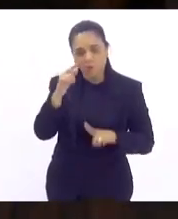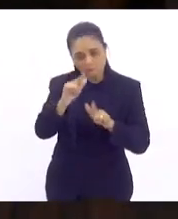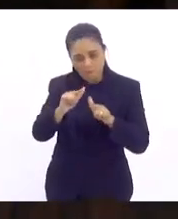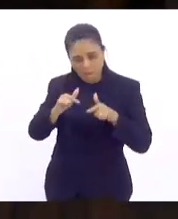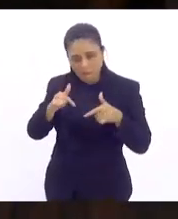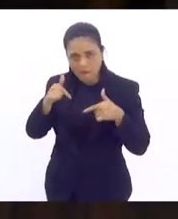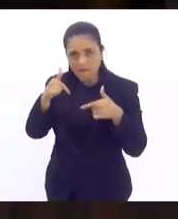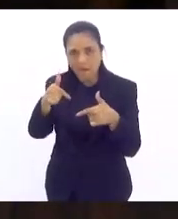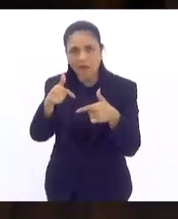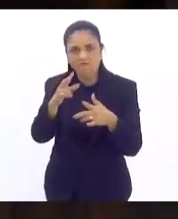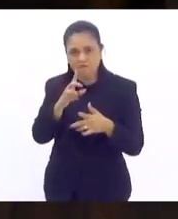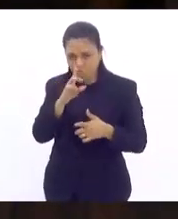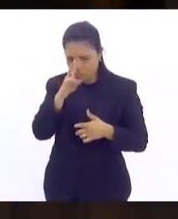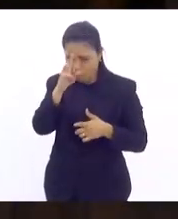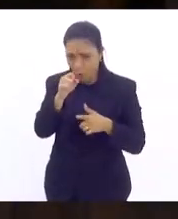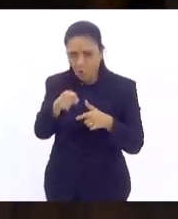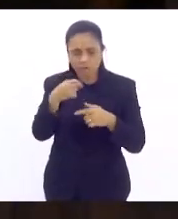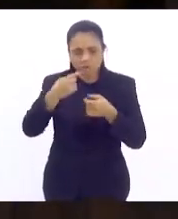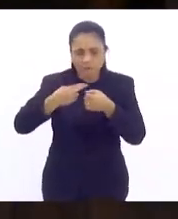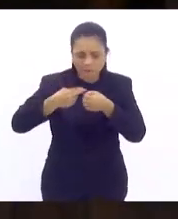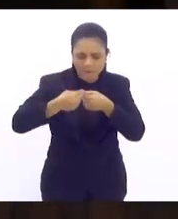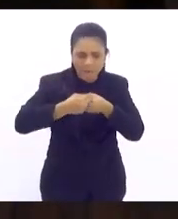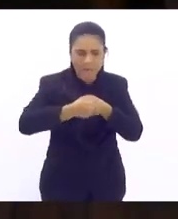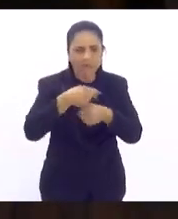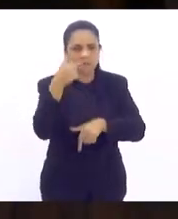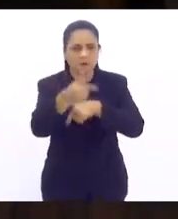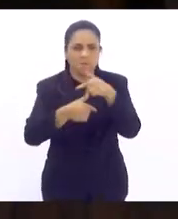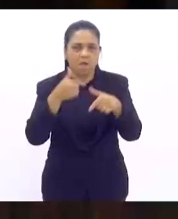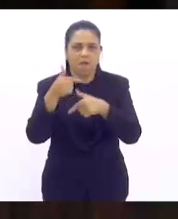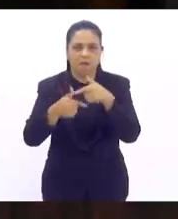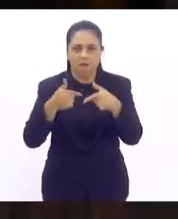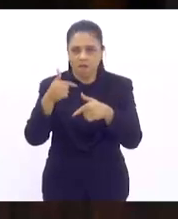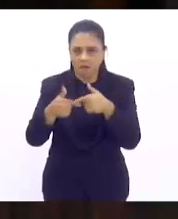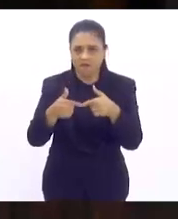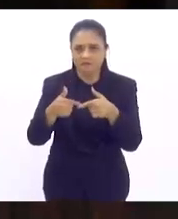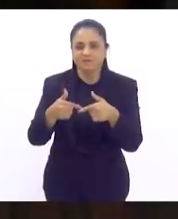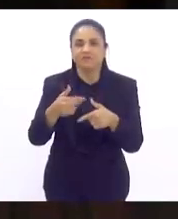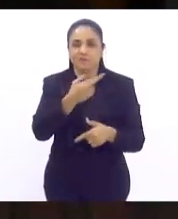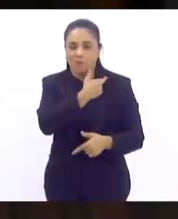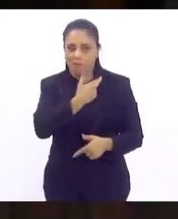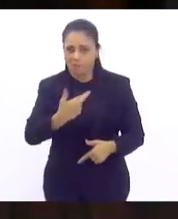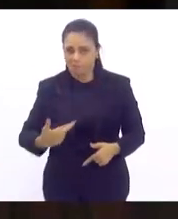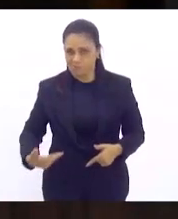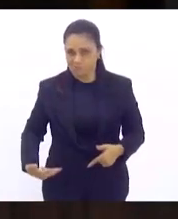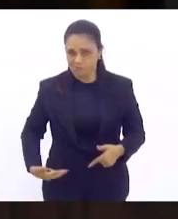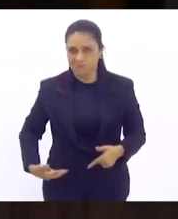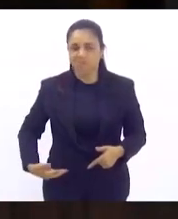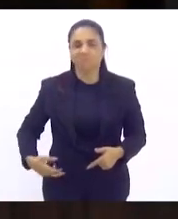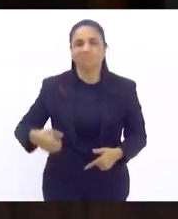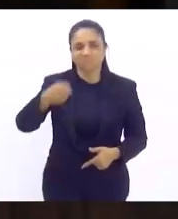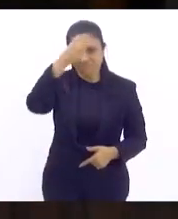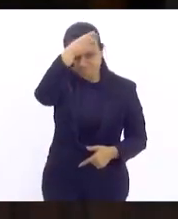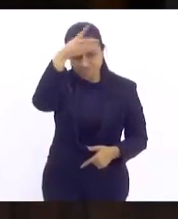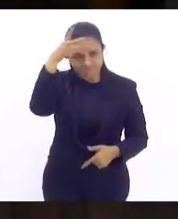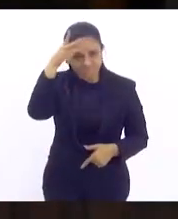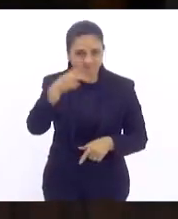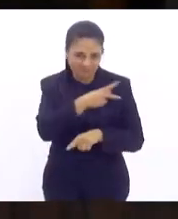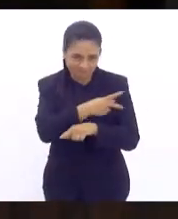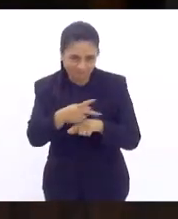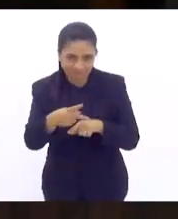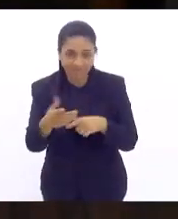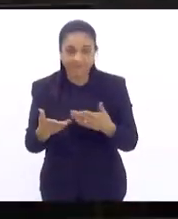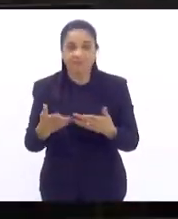fortemente nos municípios. O Republicanos é municipalista. Deputada Renata.